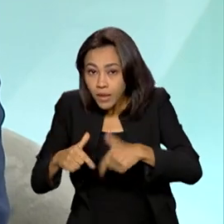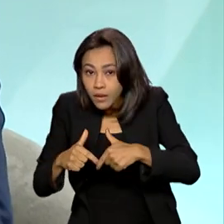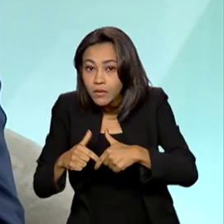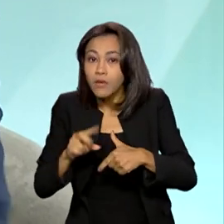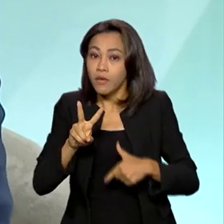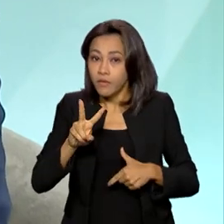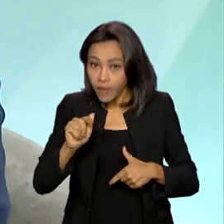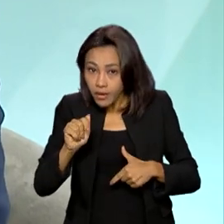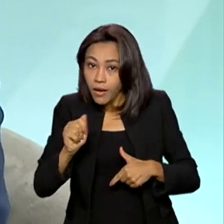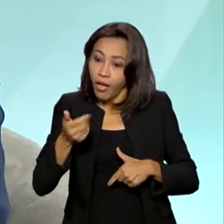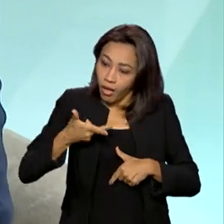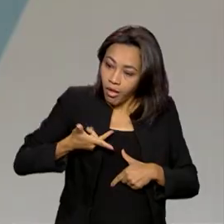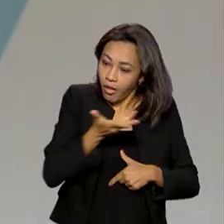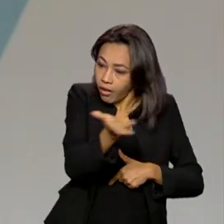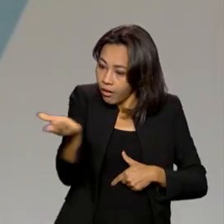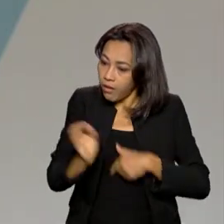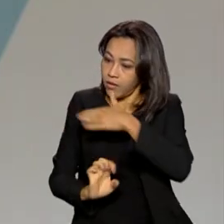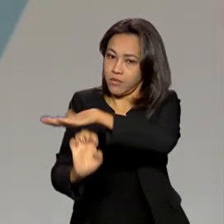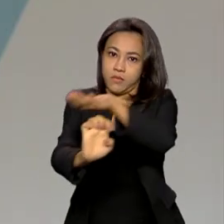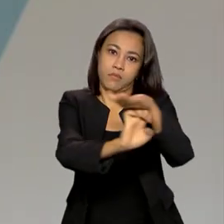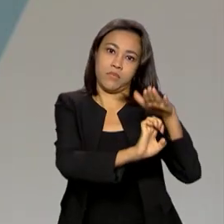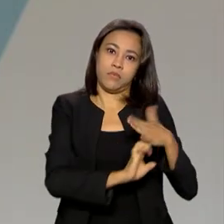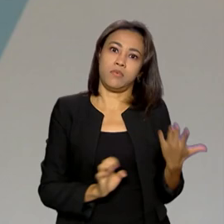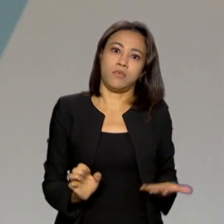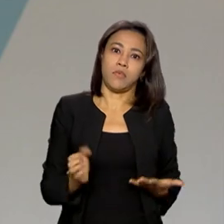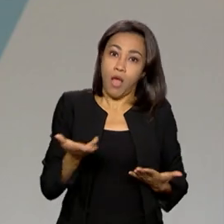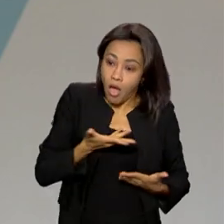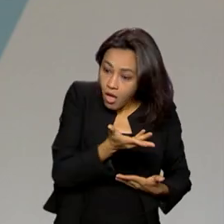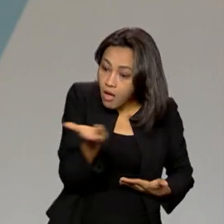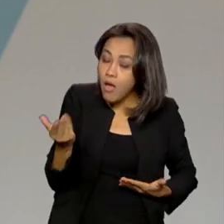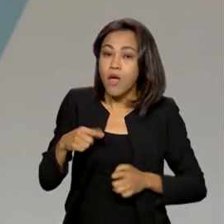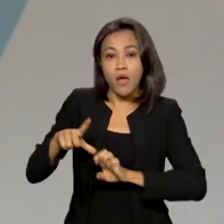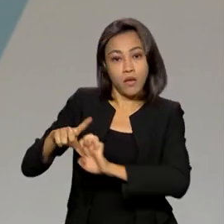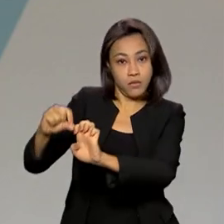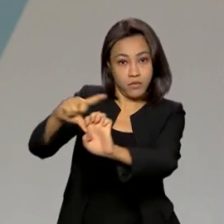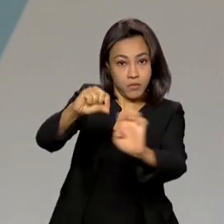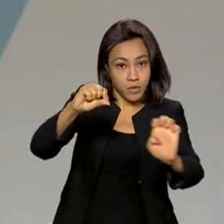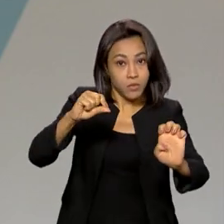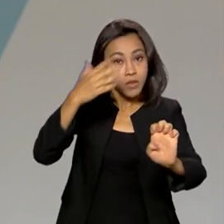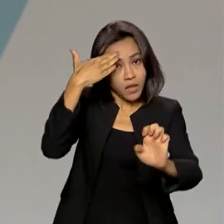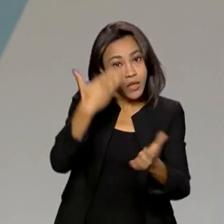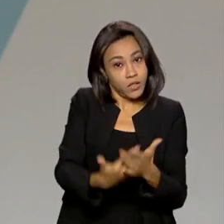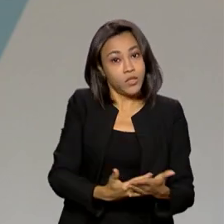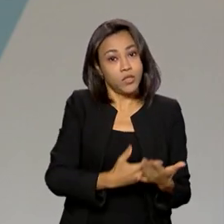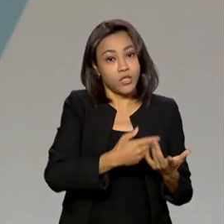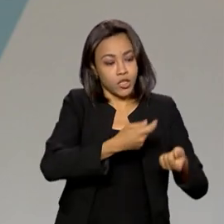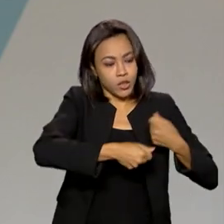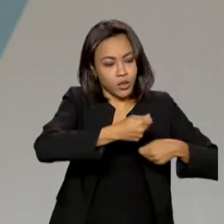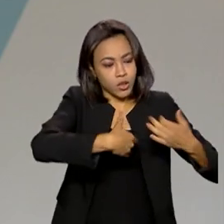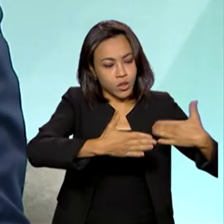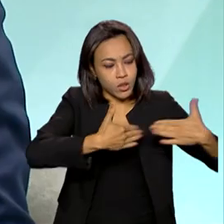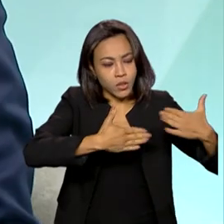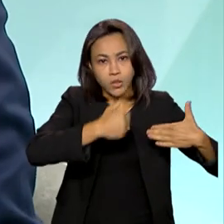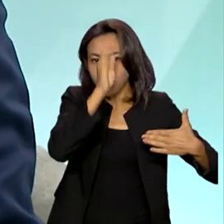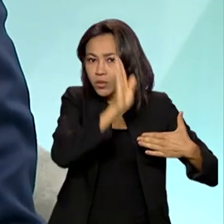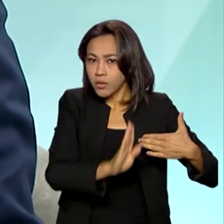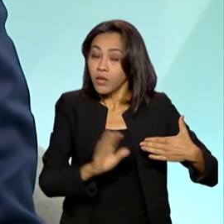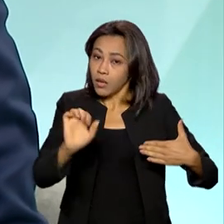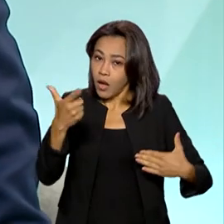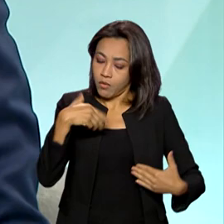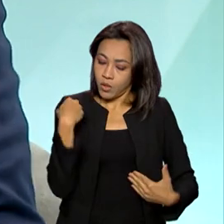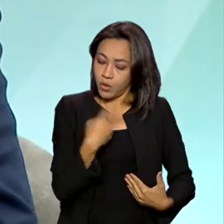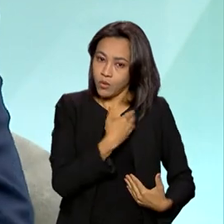emprego são os empresários, são os empreendedores que acreditam no mercado brasileiro. E é claro que nós, à frente do